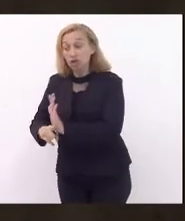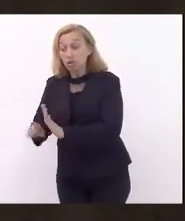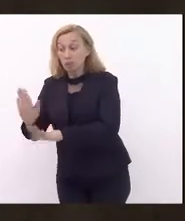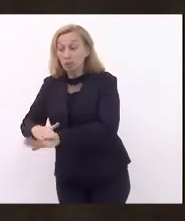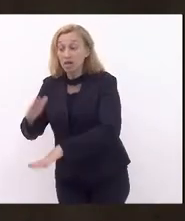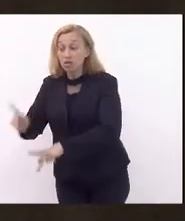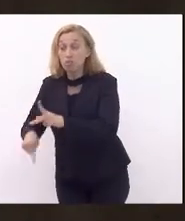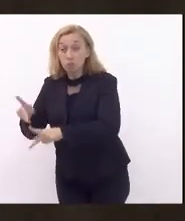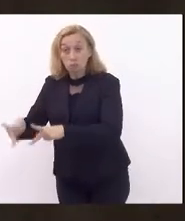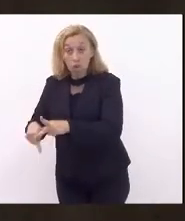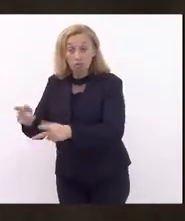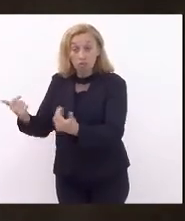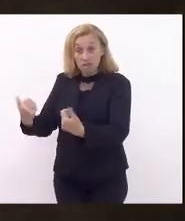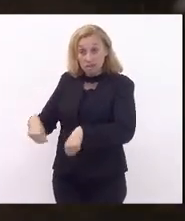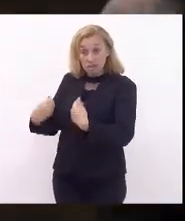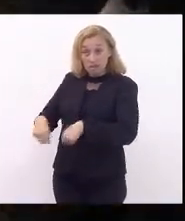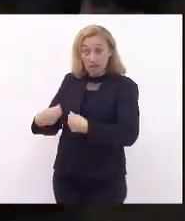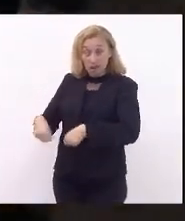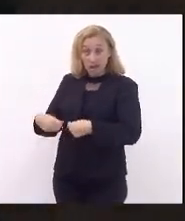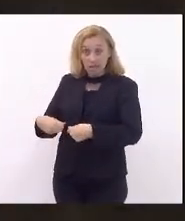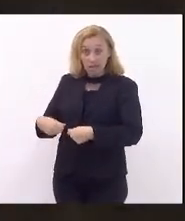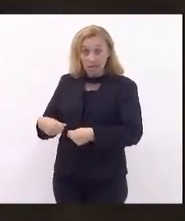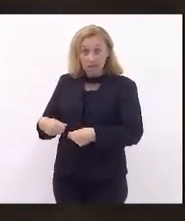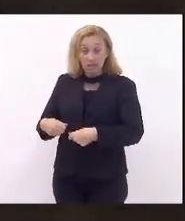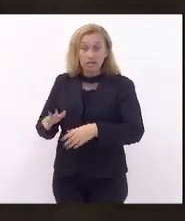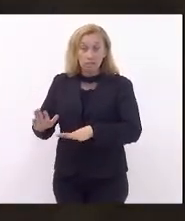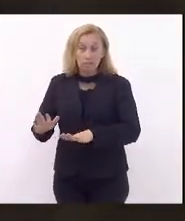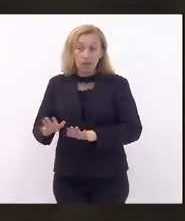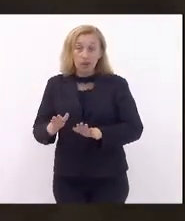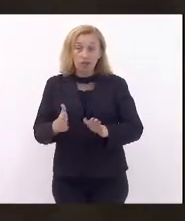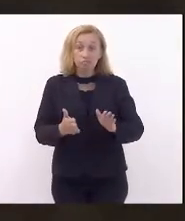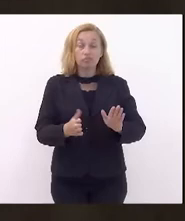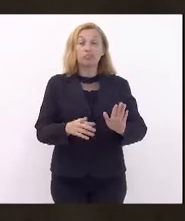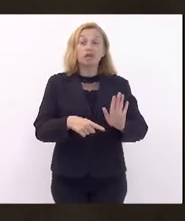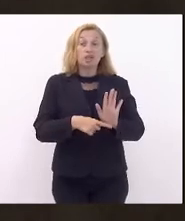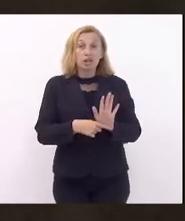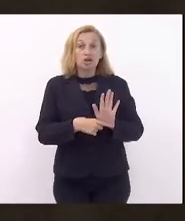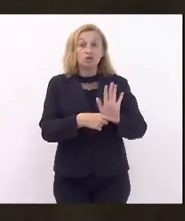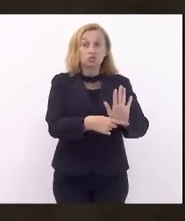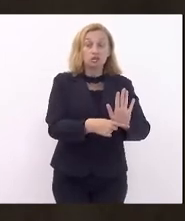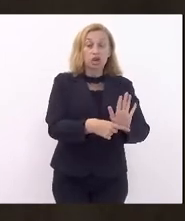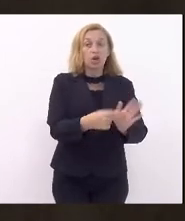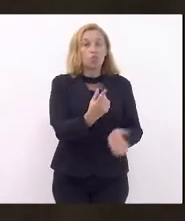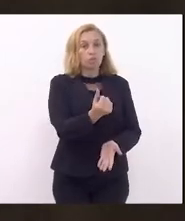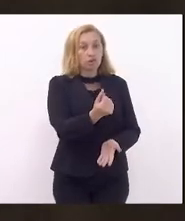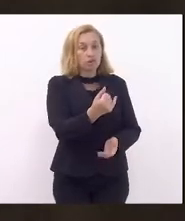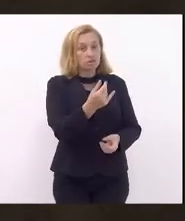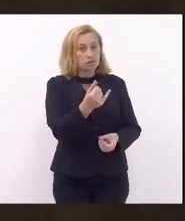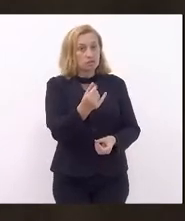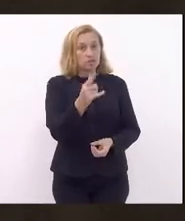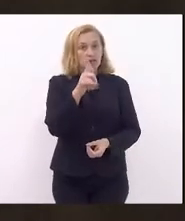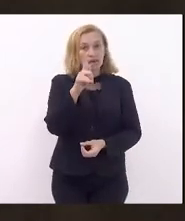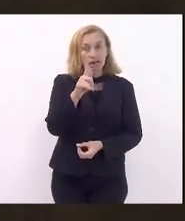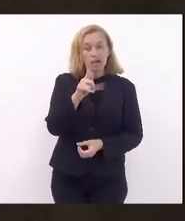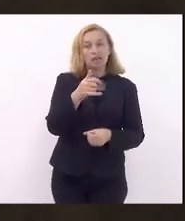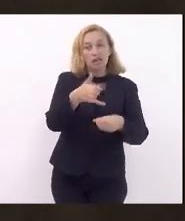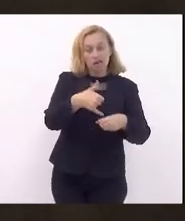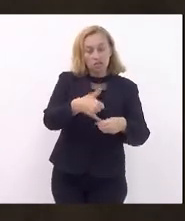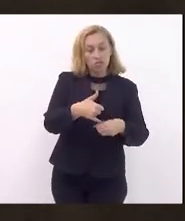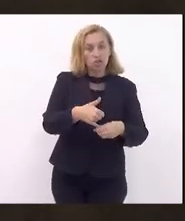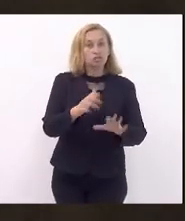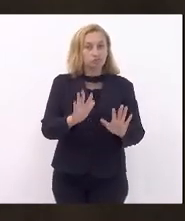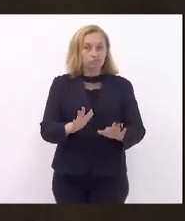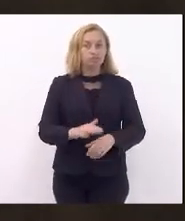para subsidiar o preço de gasolina. Não estou falando diesel nem gás, estou falando gasolina. Não só esses comentários, a